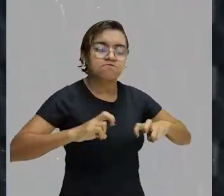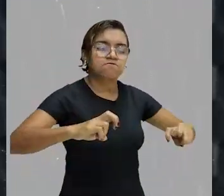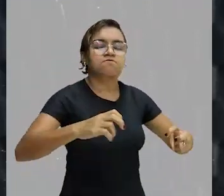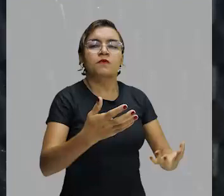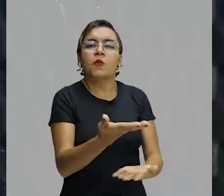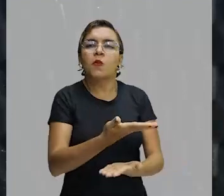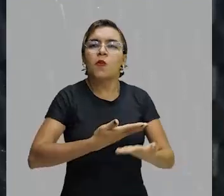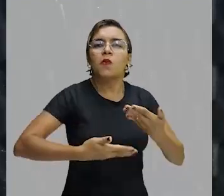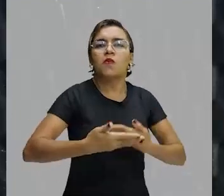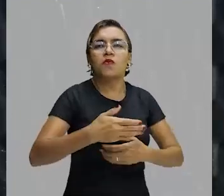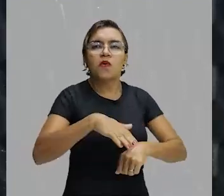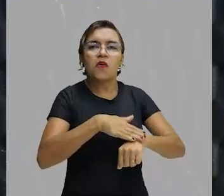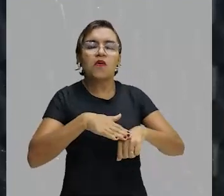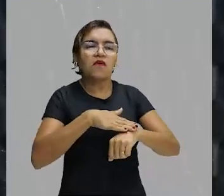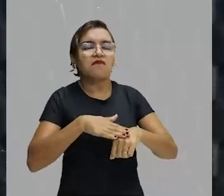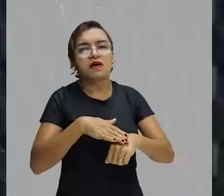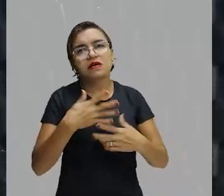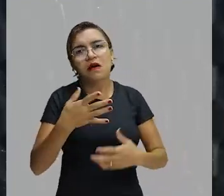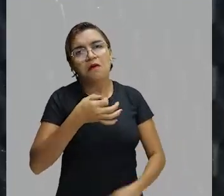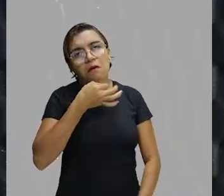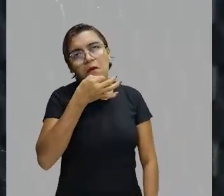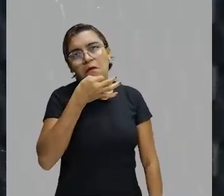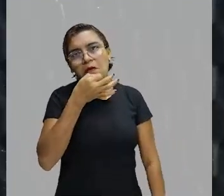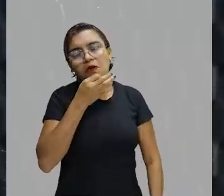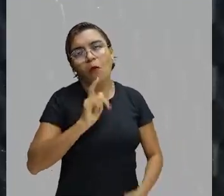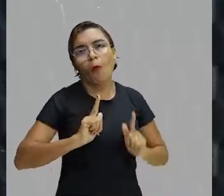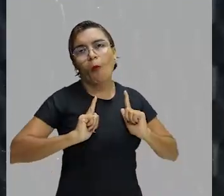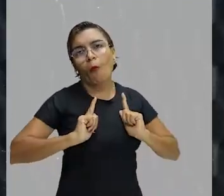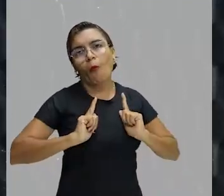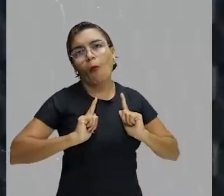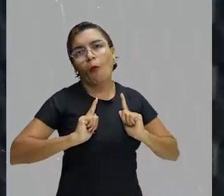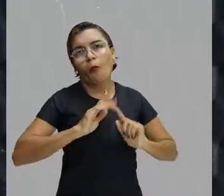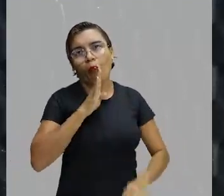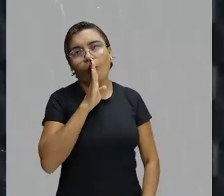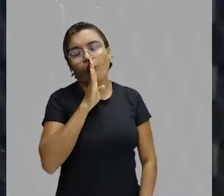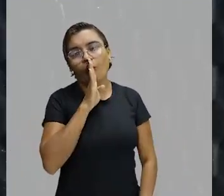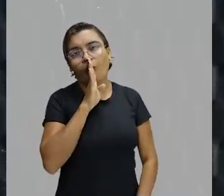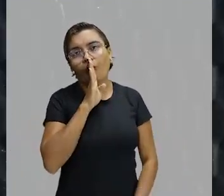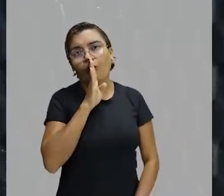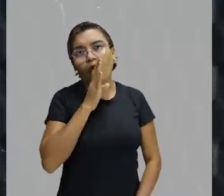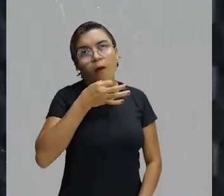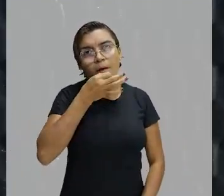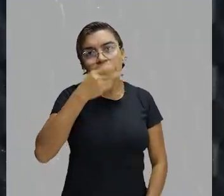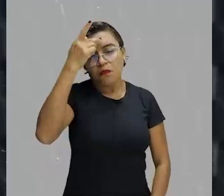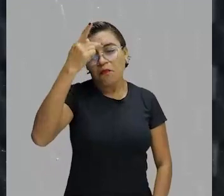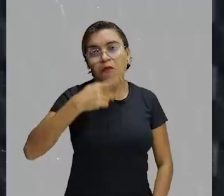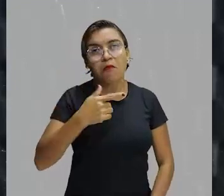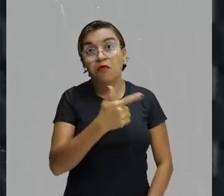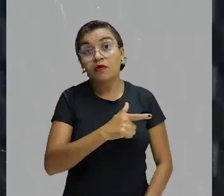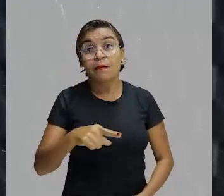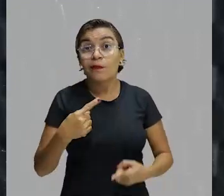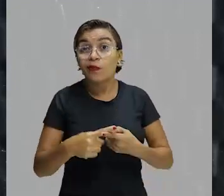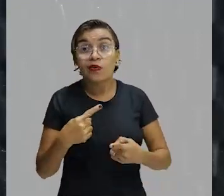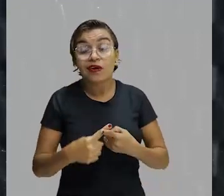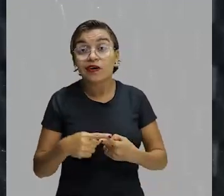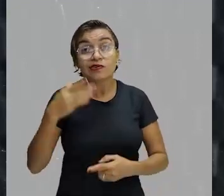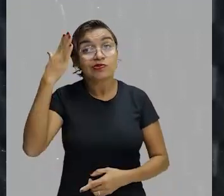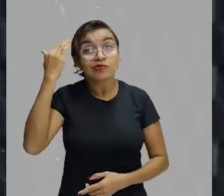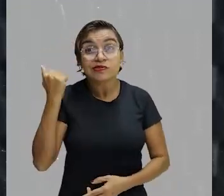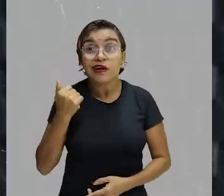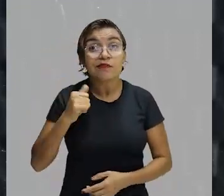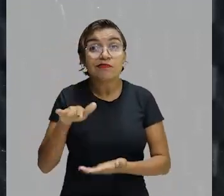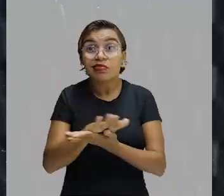e vocês vão apenas seguir a opinião de outras pessoas. Vocês vão ali sem ter uma opinião própria. Por quê? Porque vocês não têm